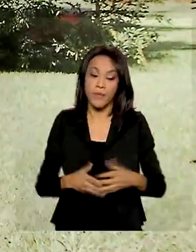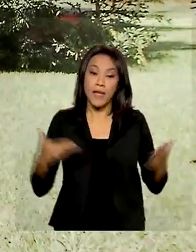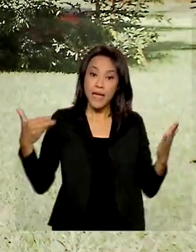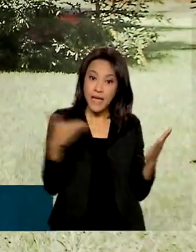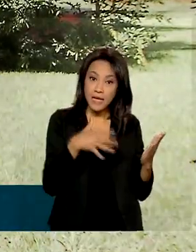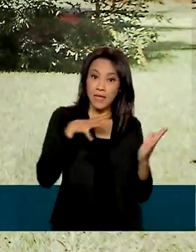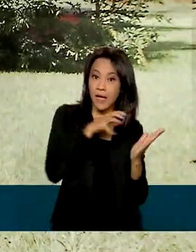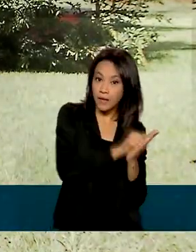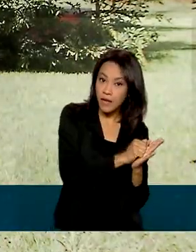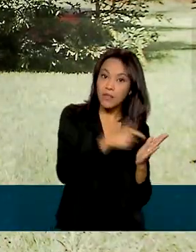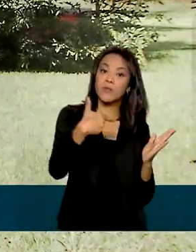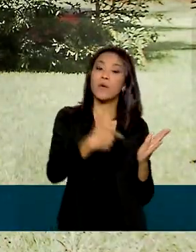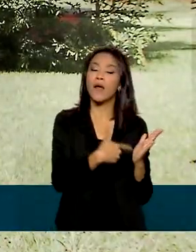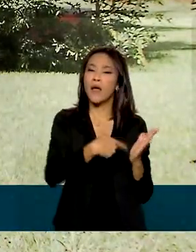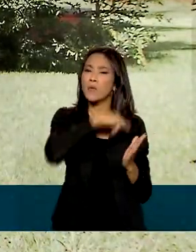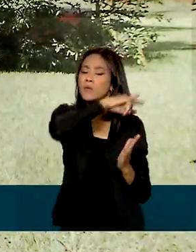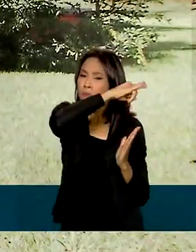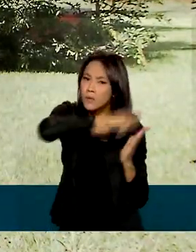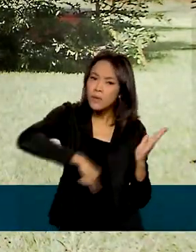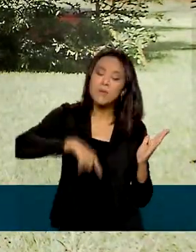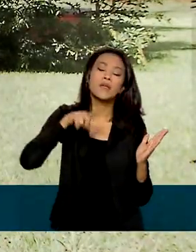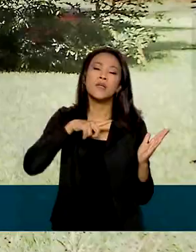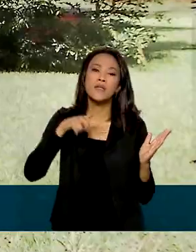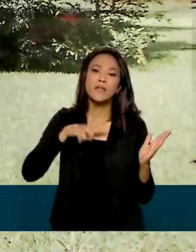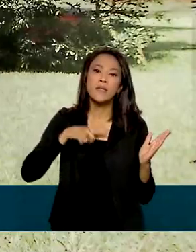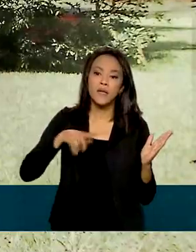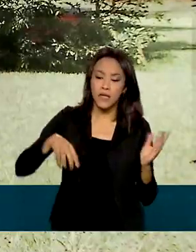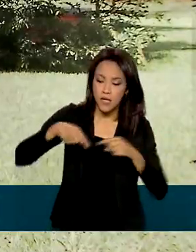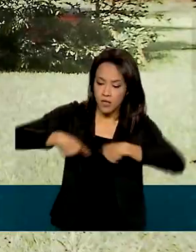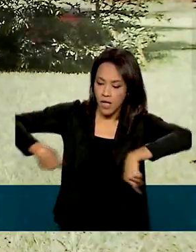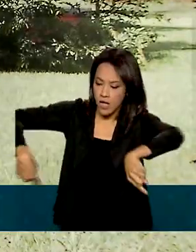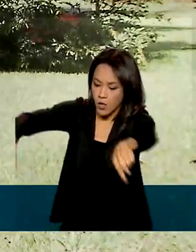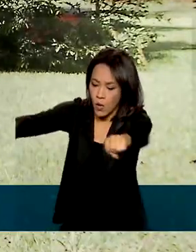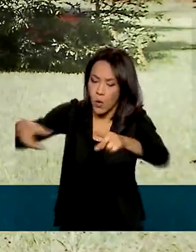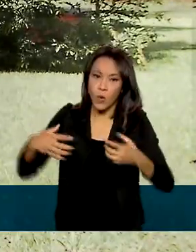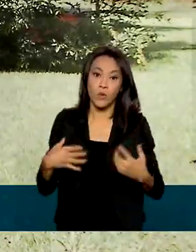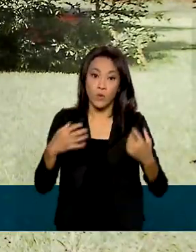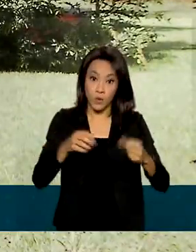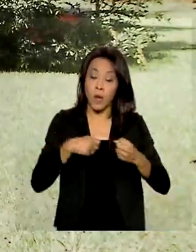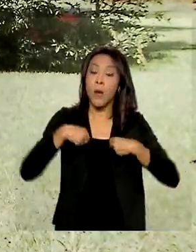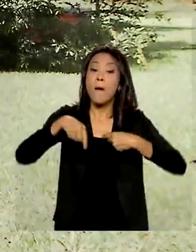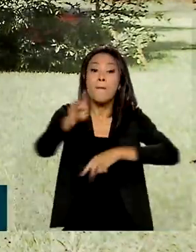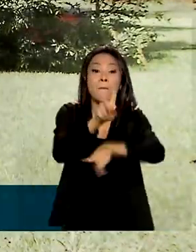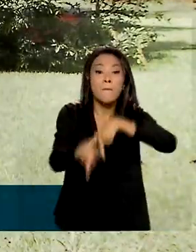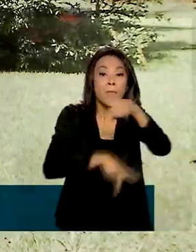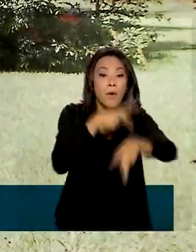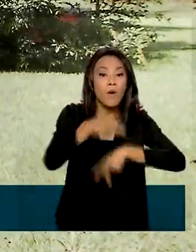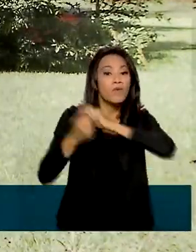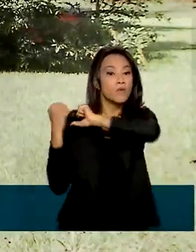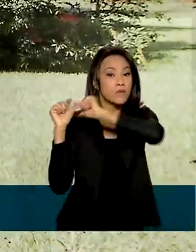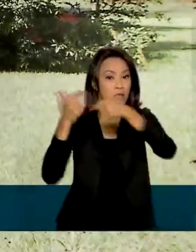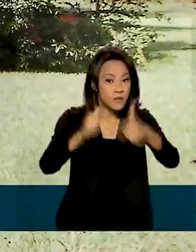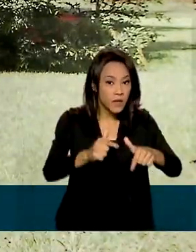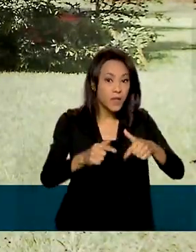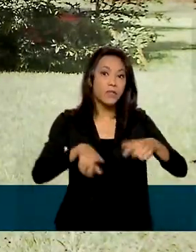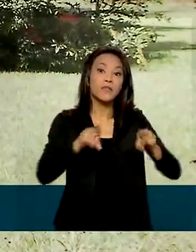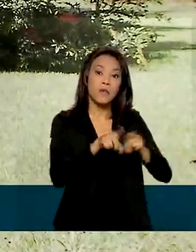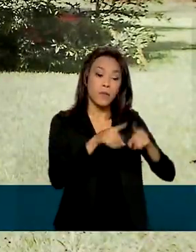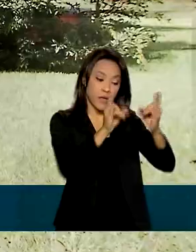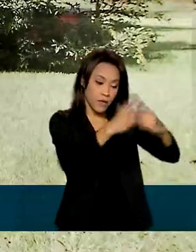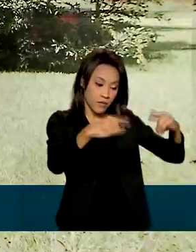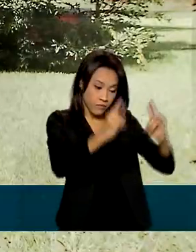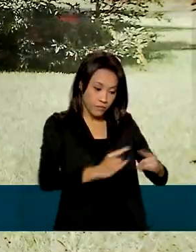certidão de regularidade que abrange imóveis rurais, territórios de povos tradicionais e assentamentos da reforma agrária.